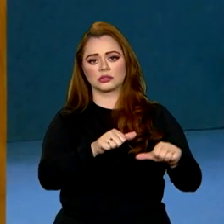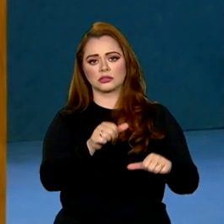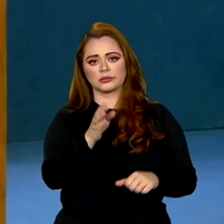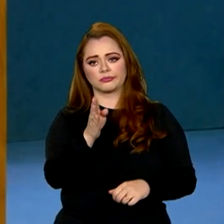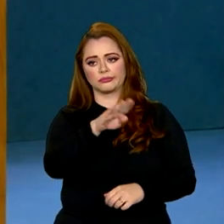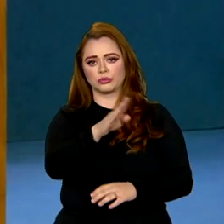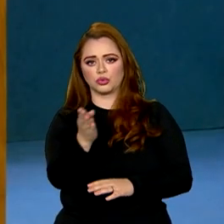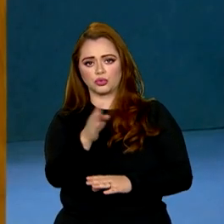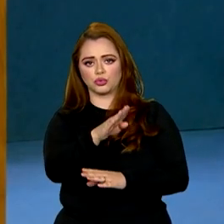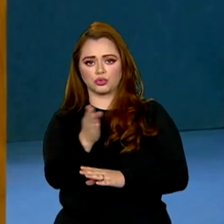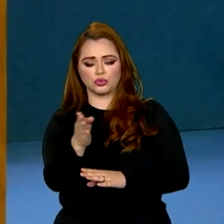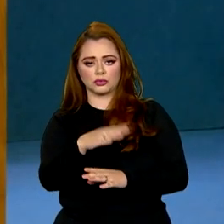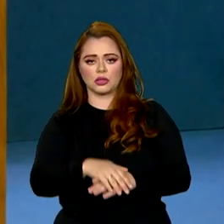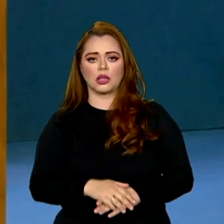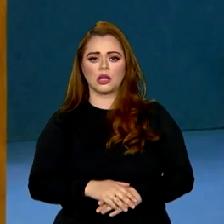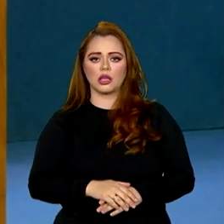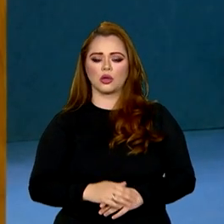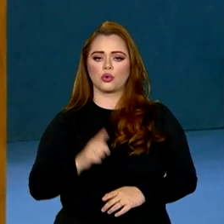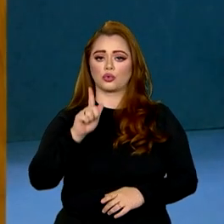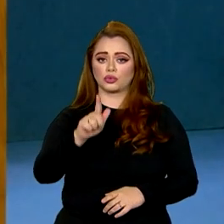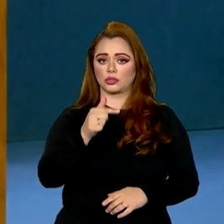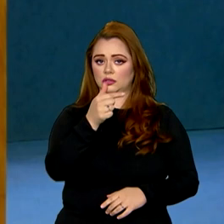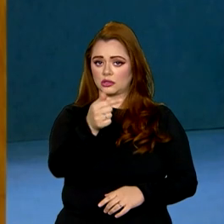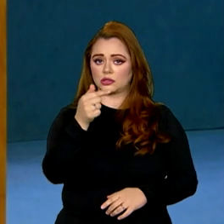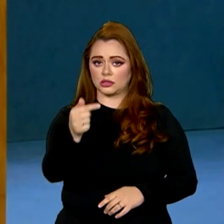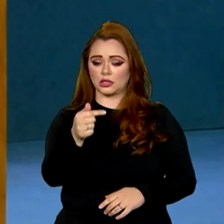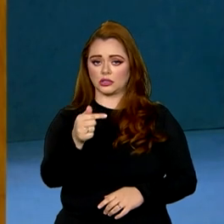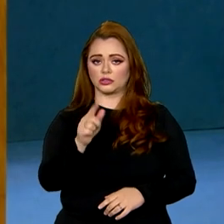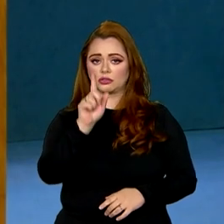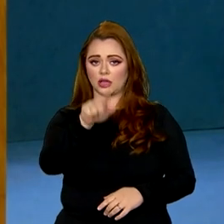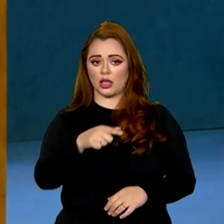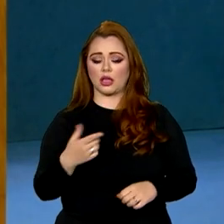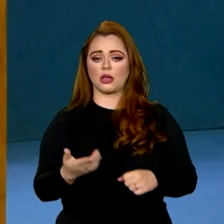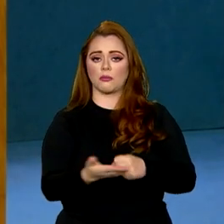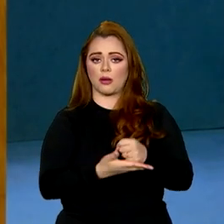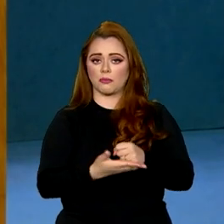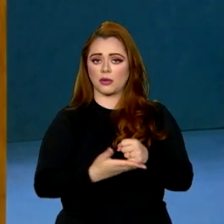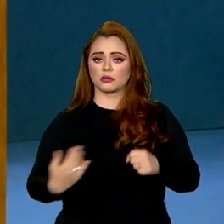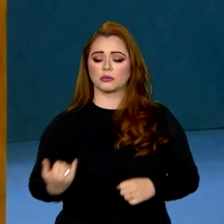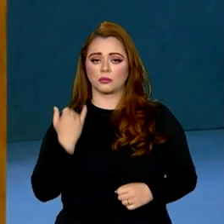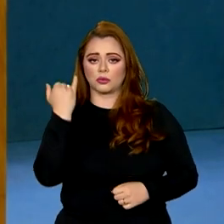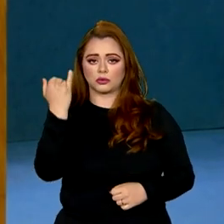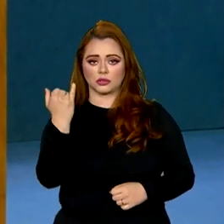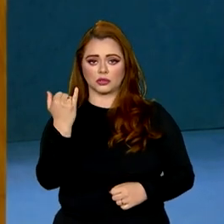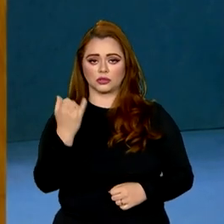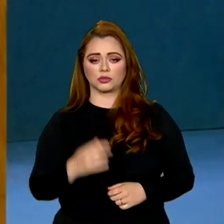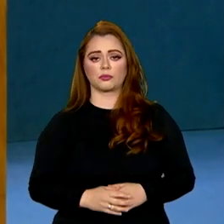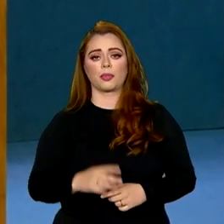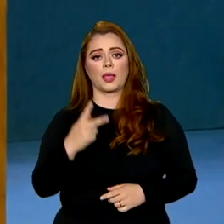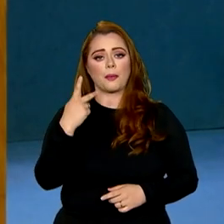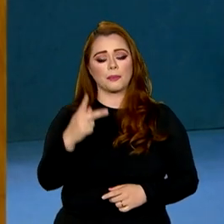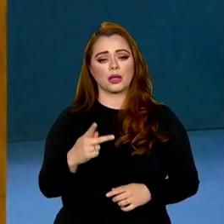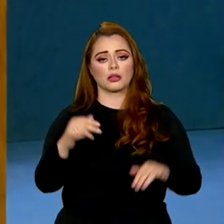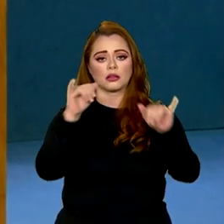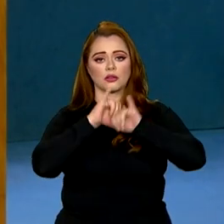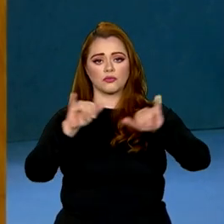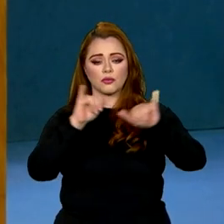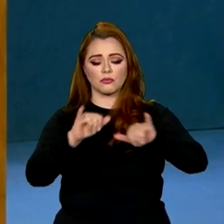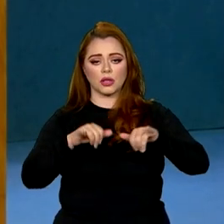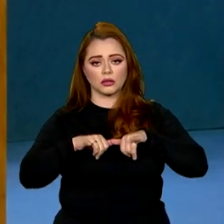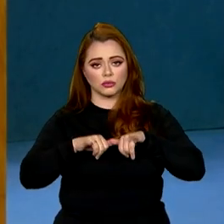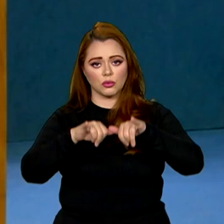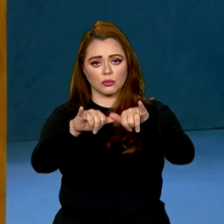O G77 foi fundamental para expor das anomalias do comércio global